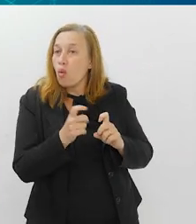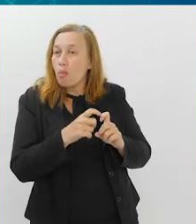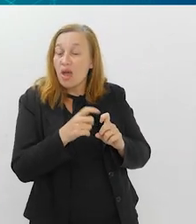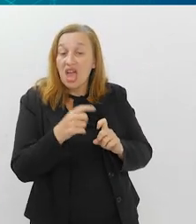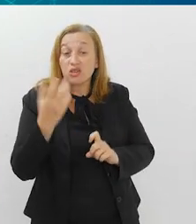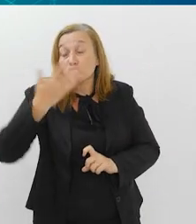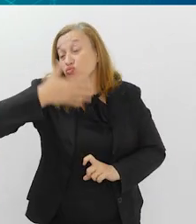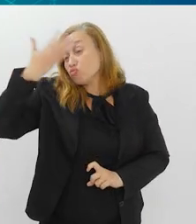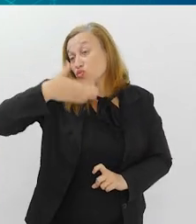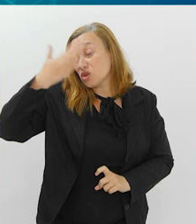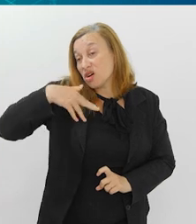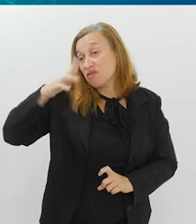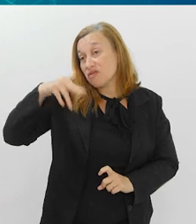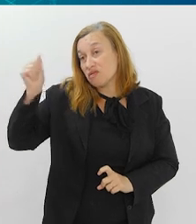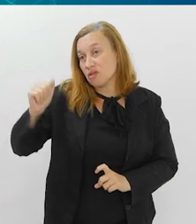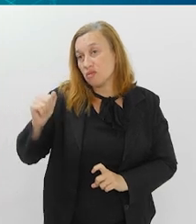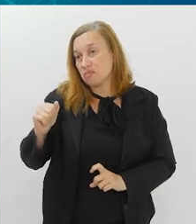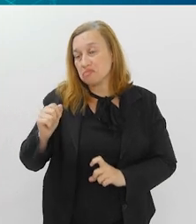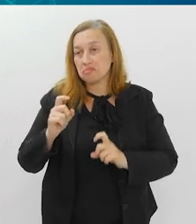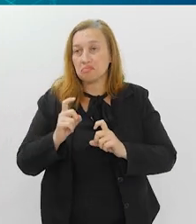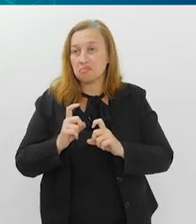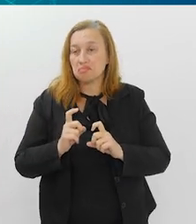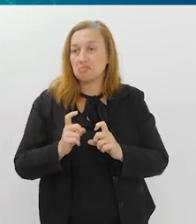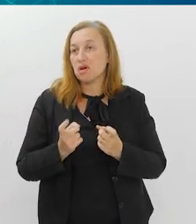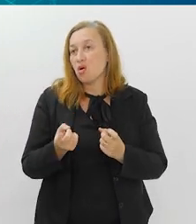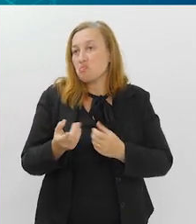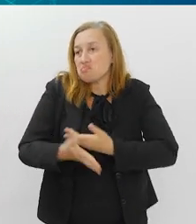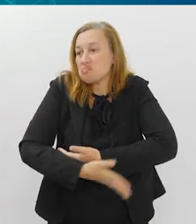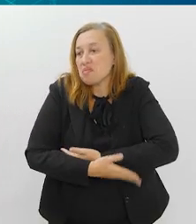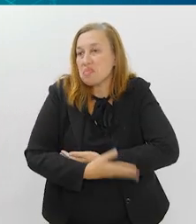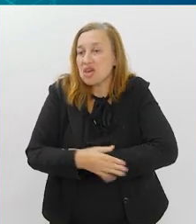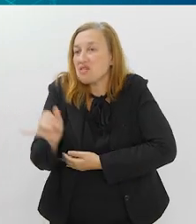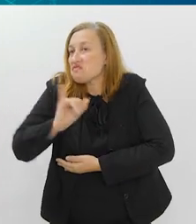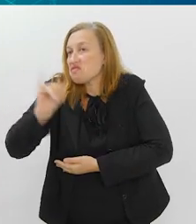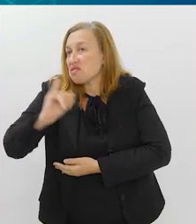nunca teve um bebê que fez uma inflamação generalizada,